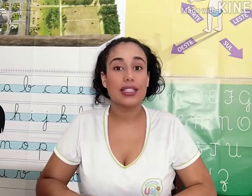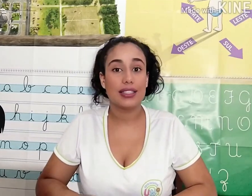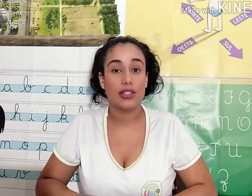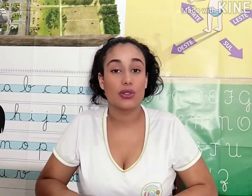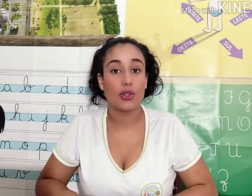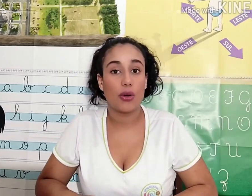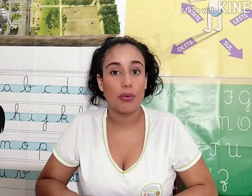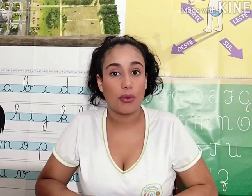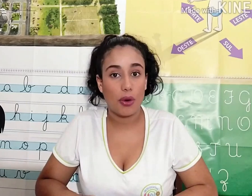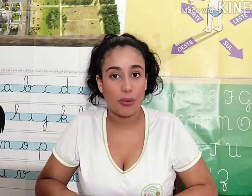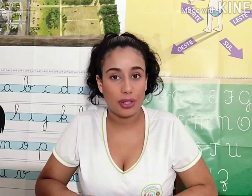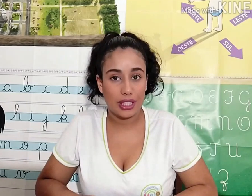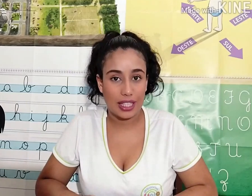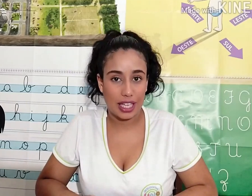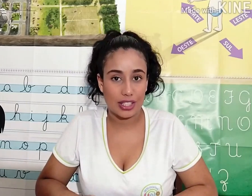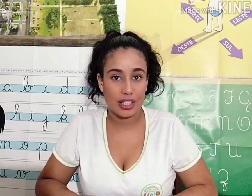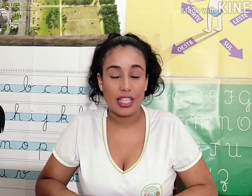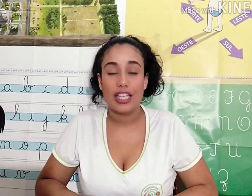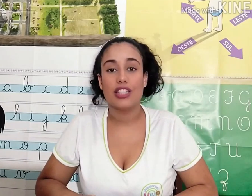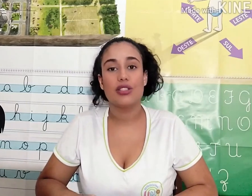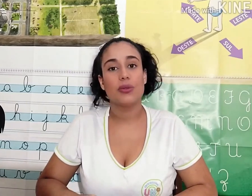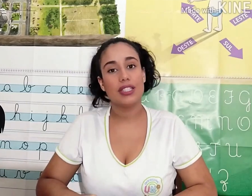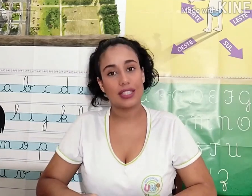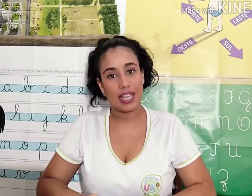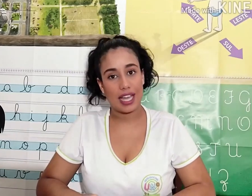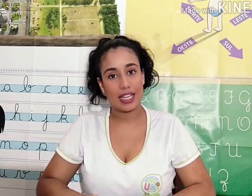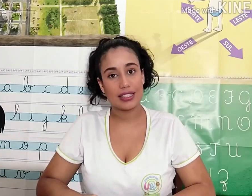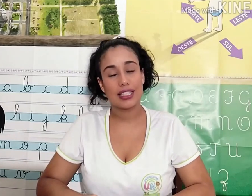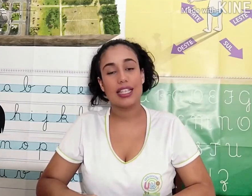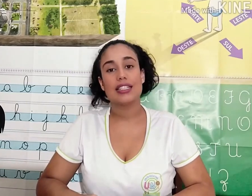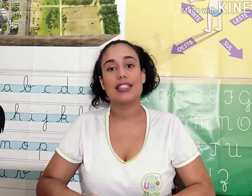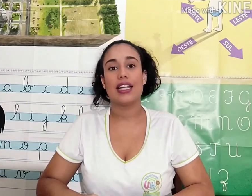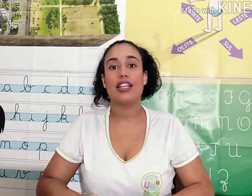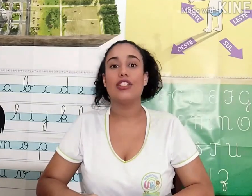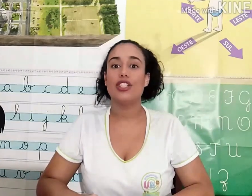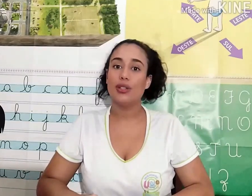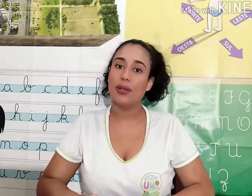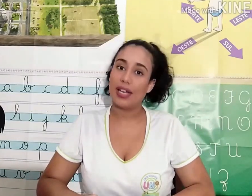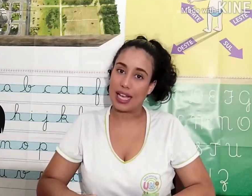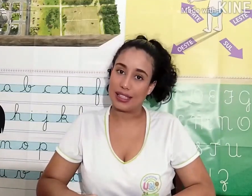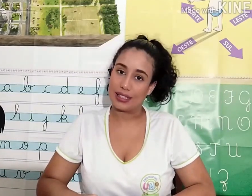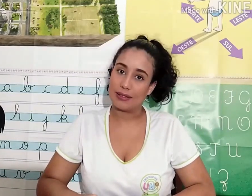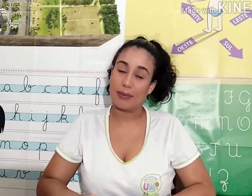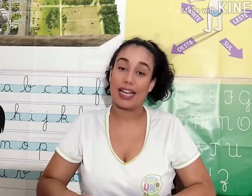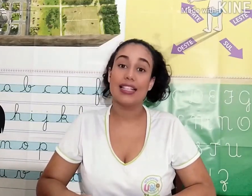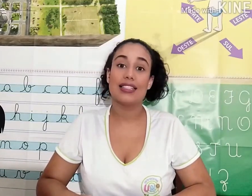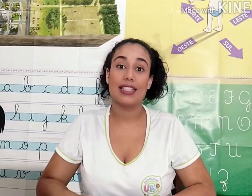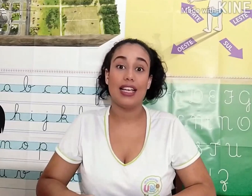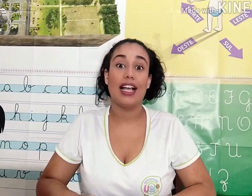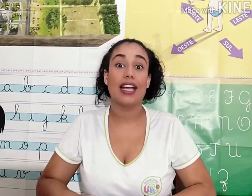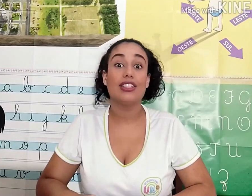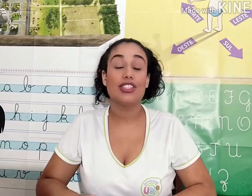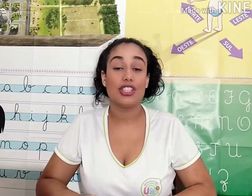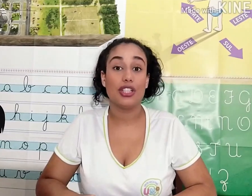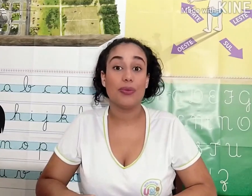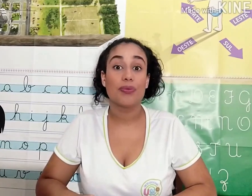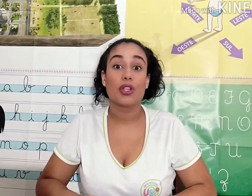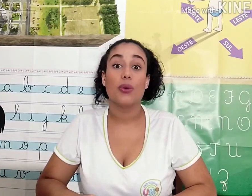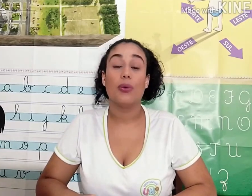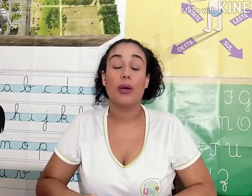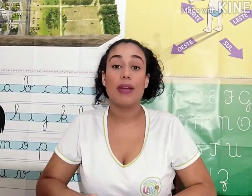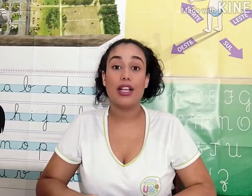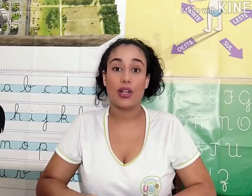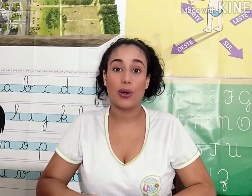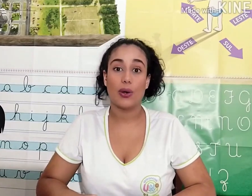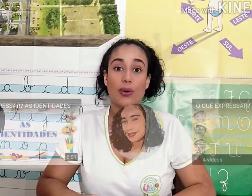reconhecidos como comunidade e suas terras serem tituladas para se garantir